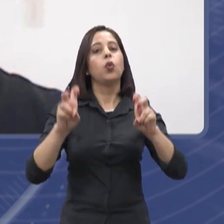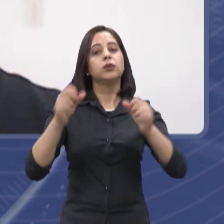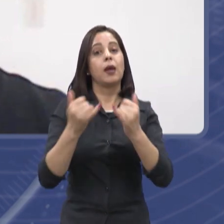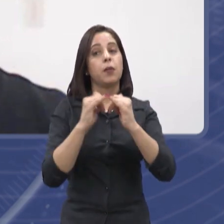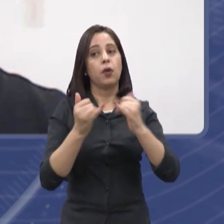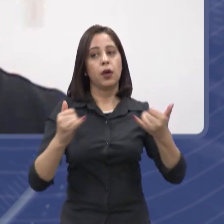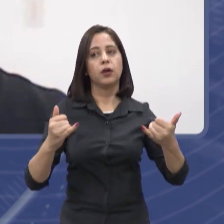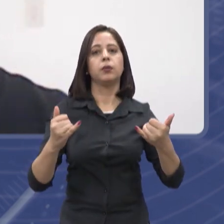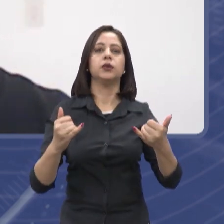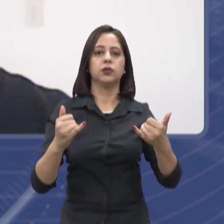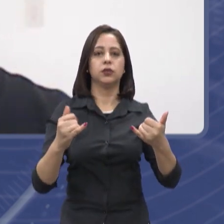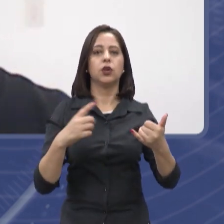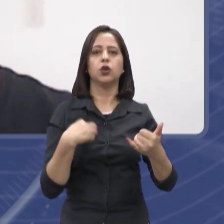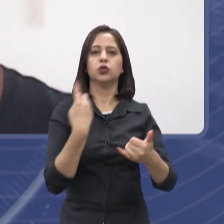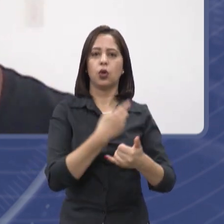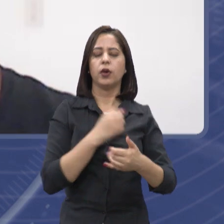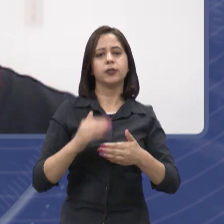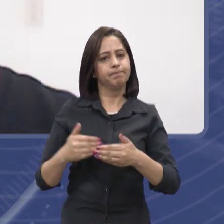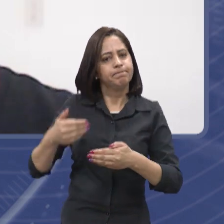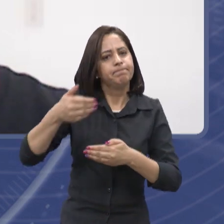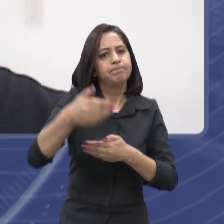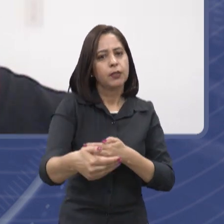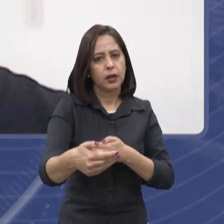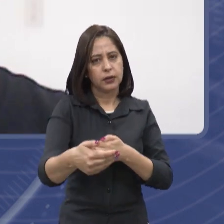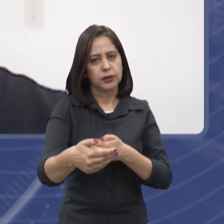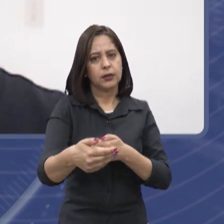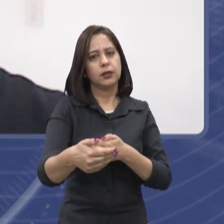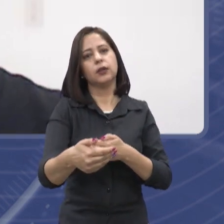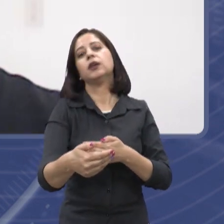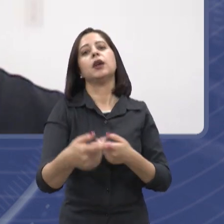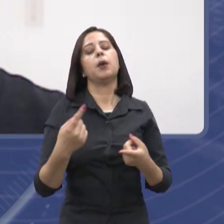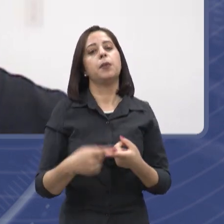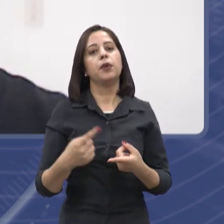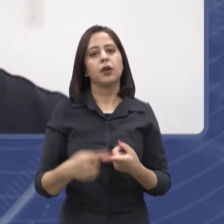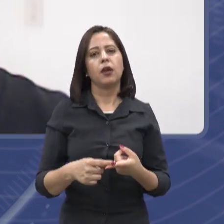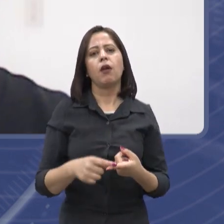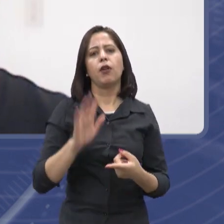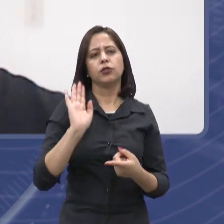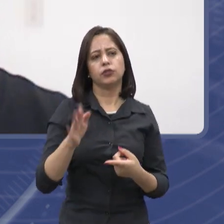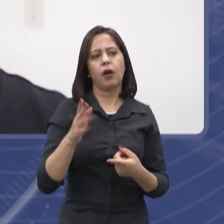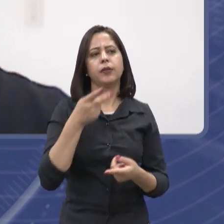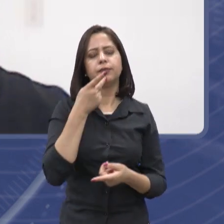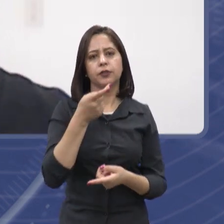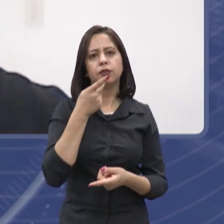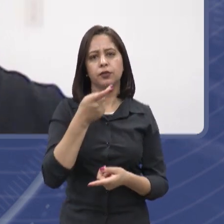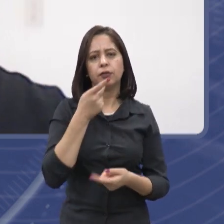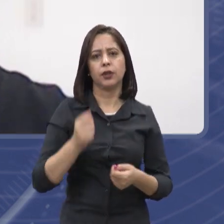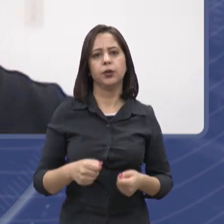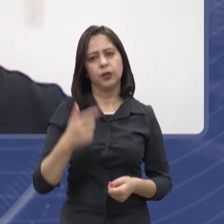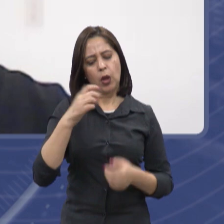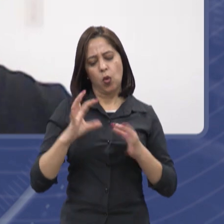está muito bem coberto aí, como professor. Estou aqui anotando, tomando nota bastante do que tem sido falado e estou aqui à disposição.